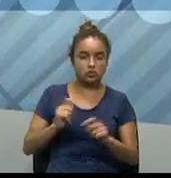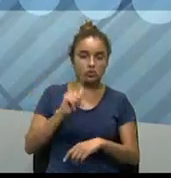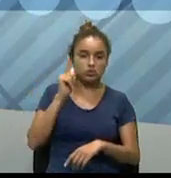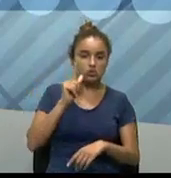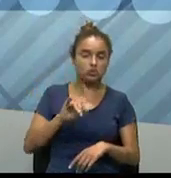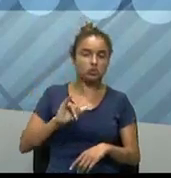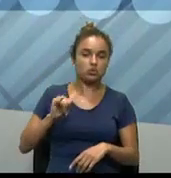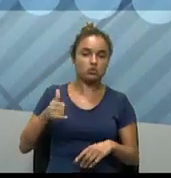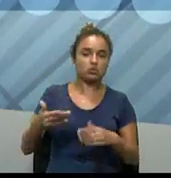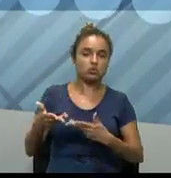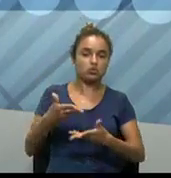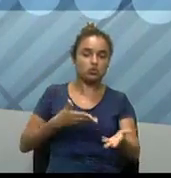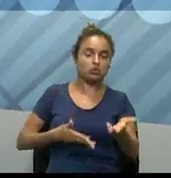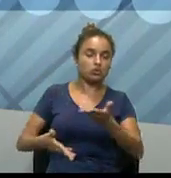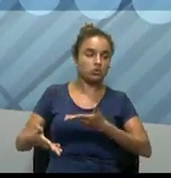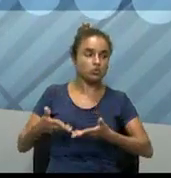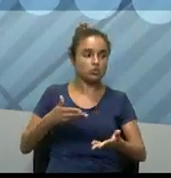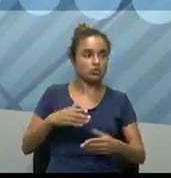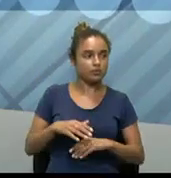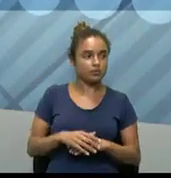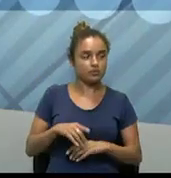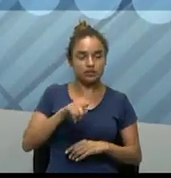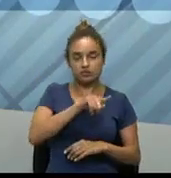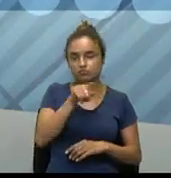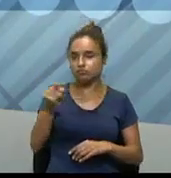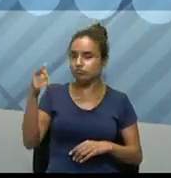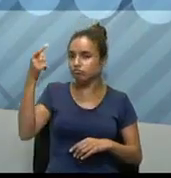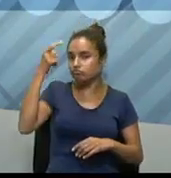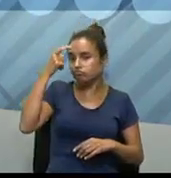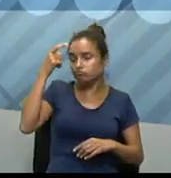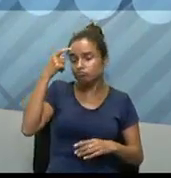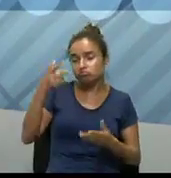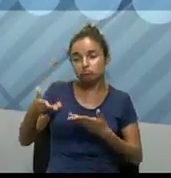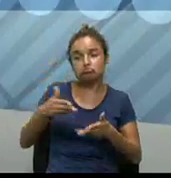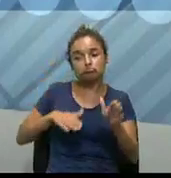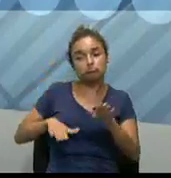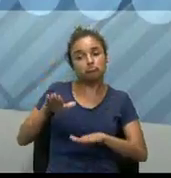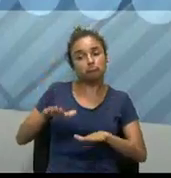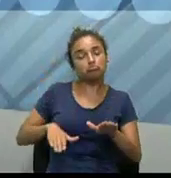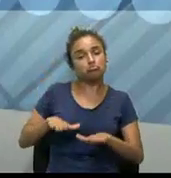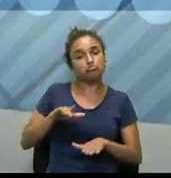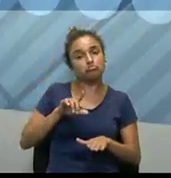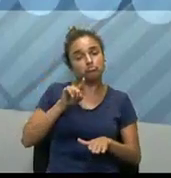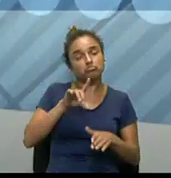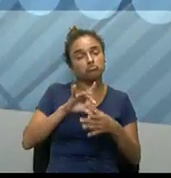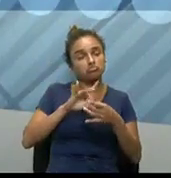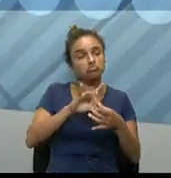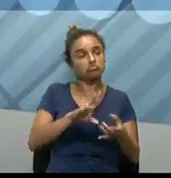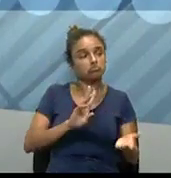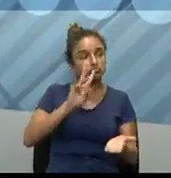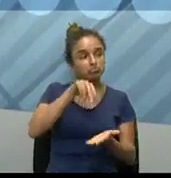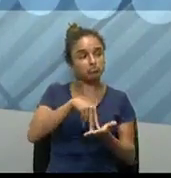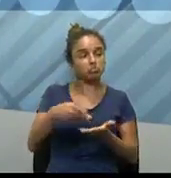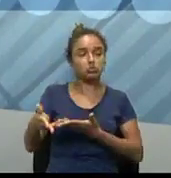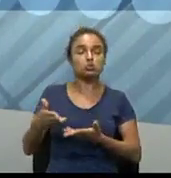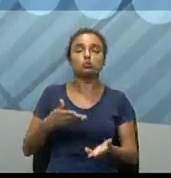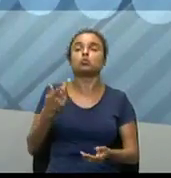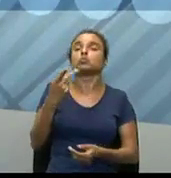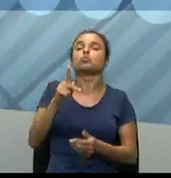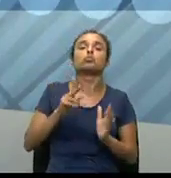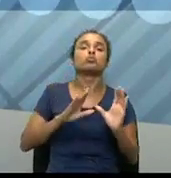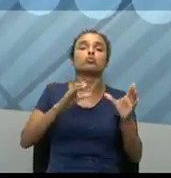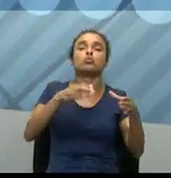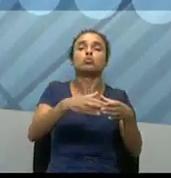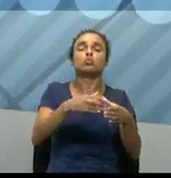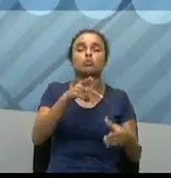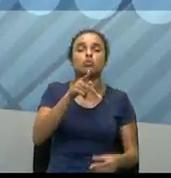oportunidade ou um caso para vocês pensarem, né? Então, dependendo do segmento que você atua, qual que o seu público